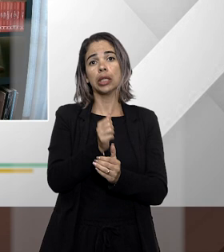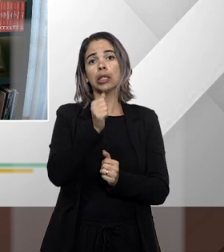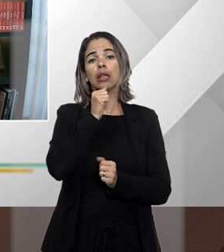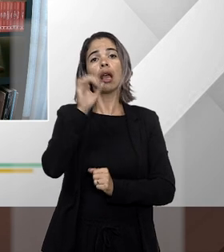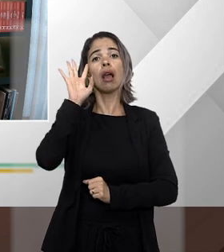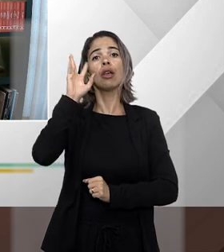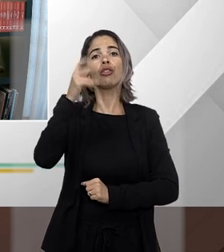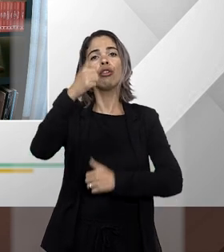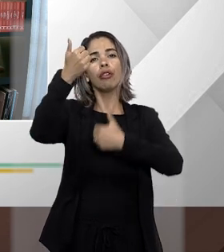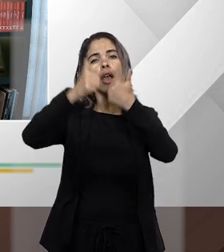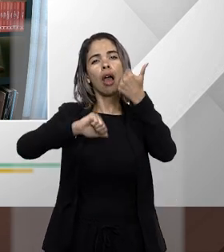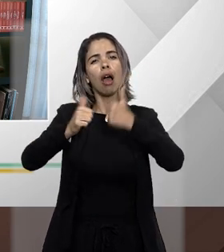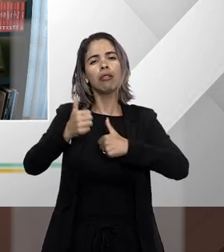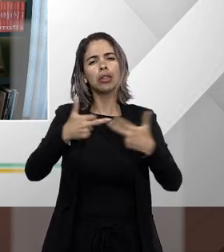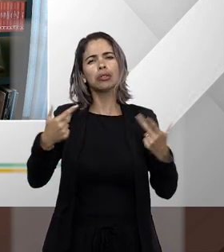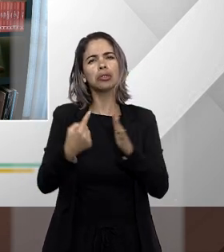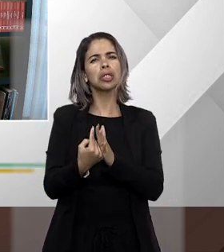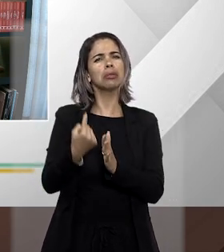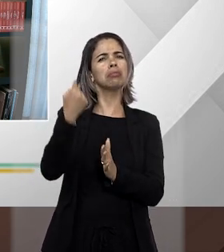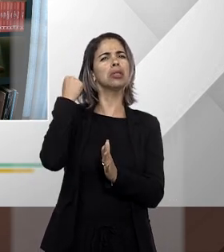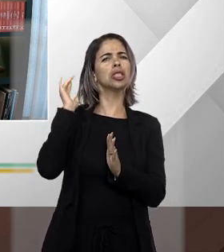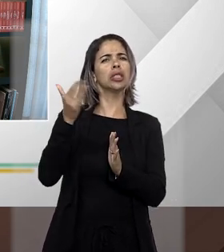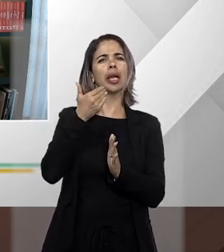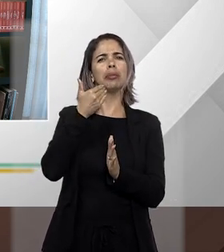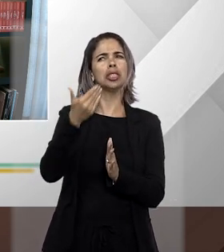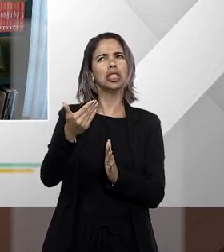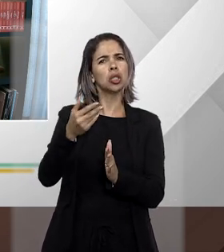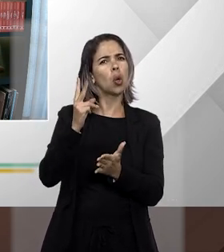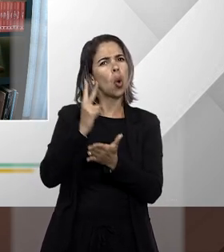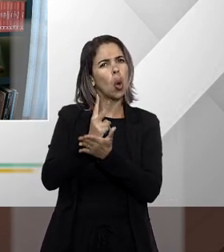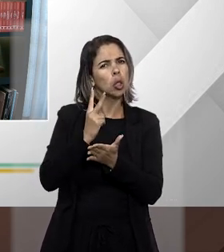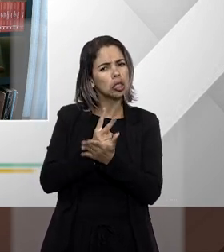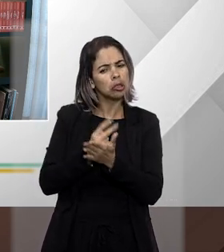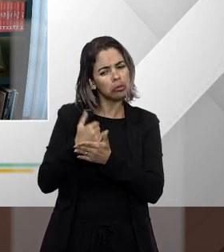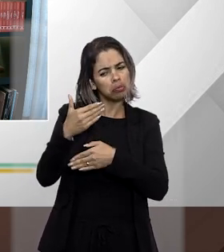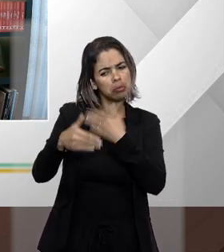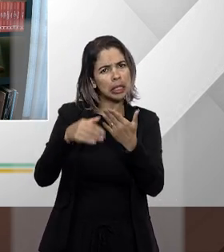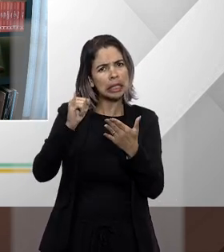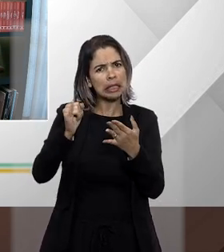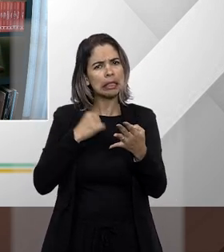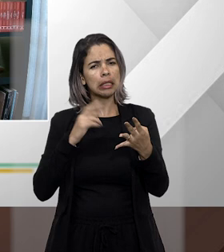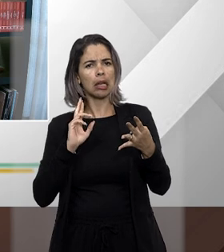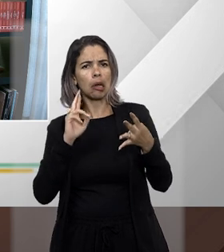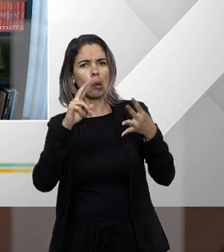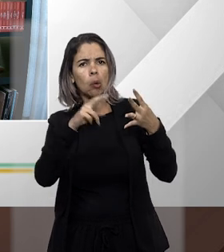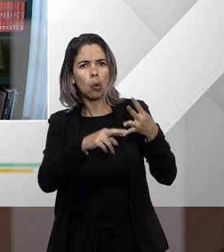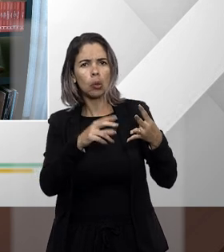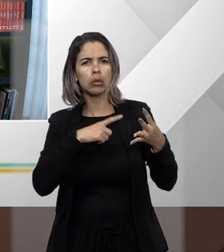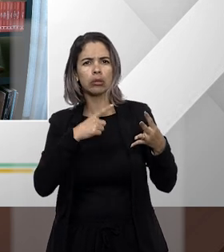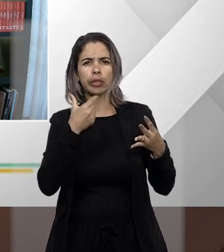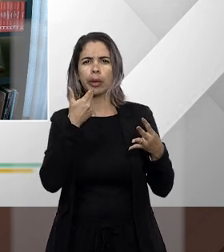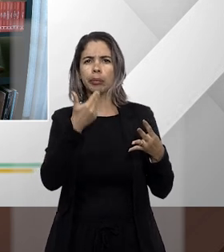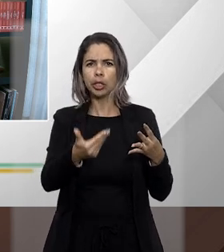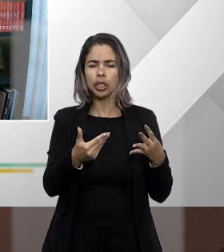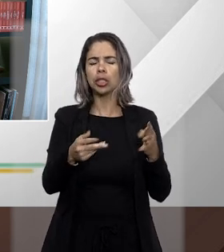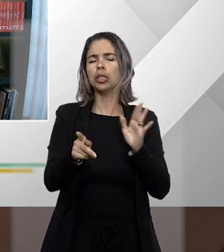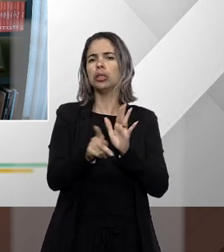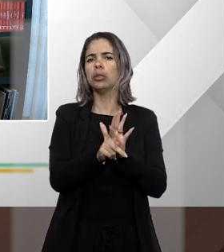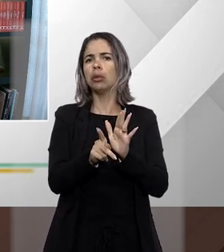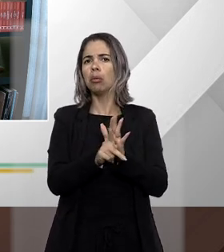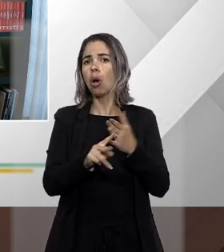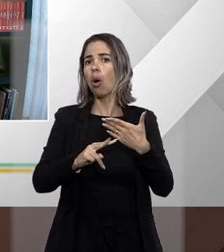persiste no tempo se houver interposição de recurso seja apelação com efeito suspensivo ou recurso ordinário